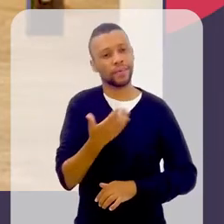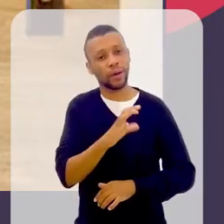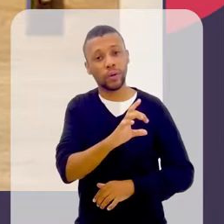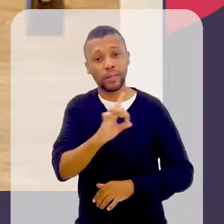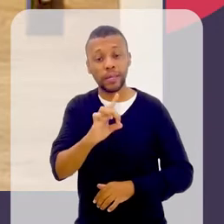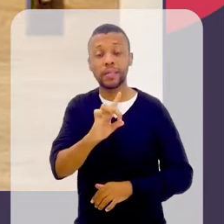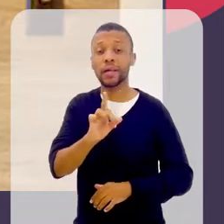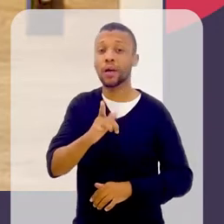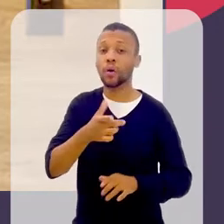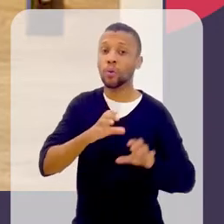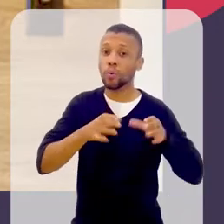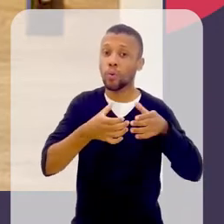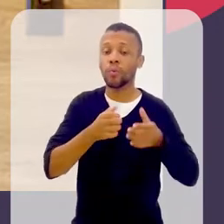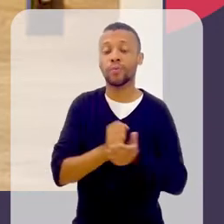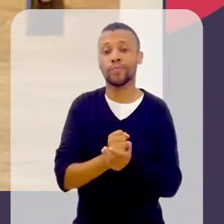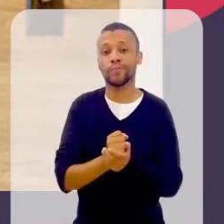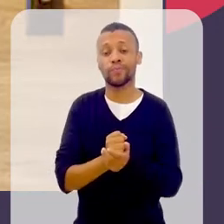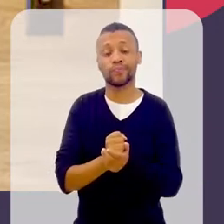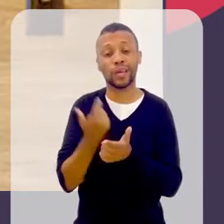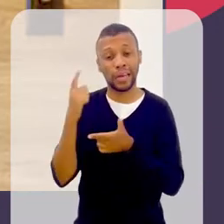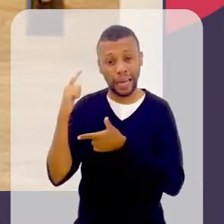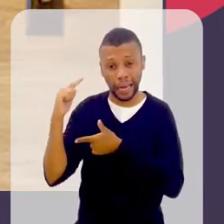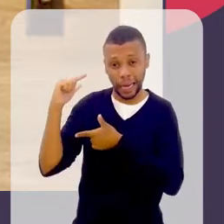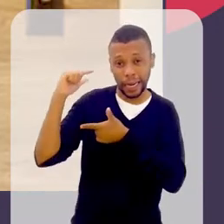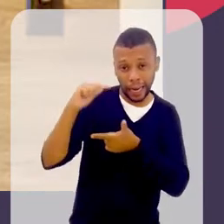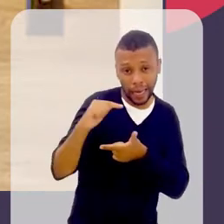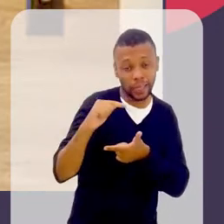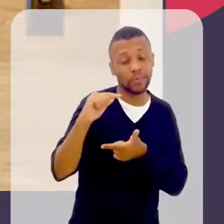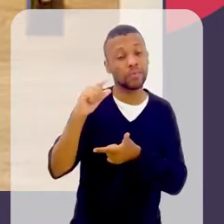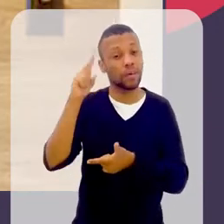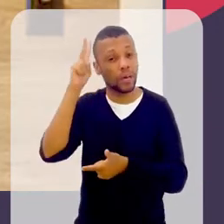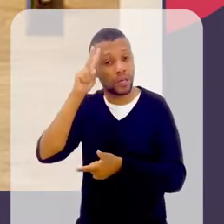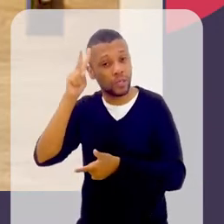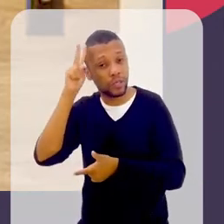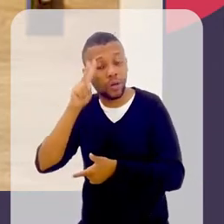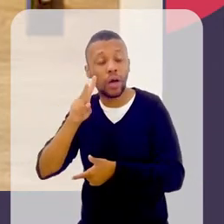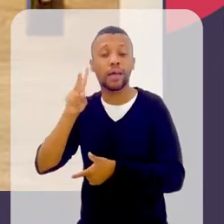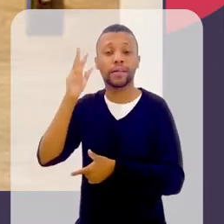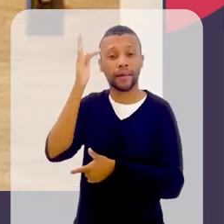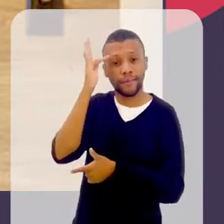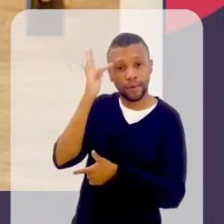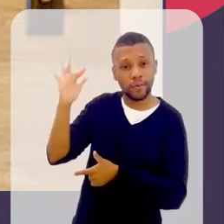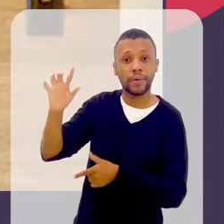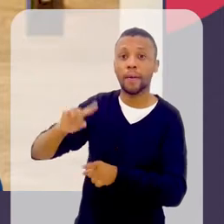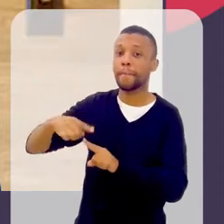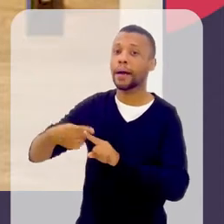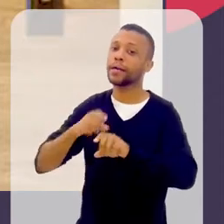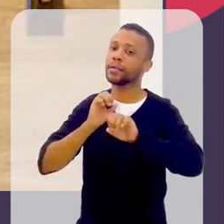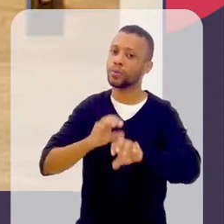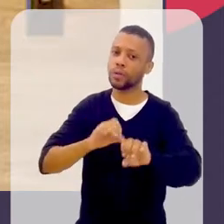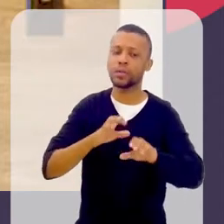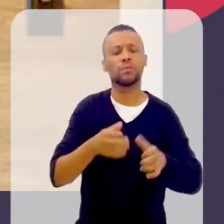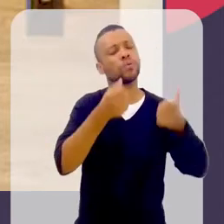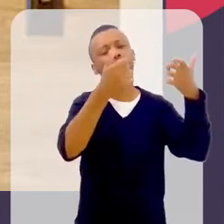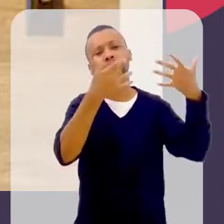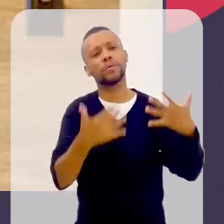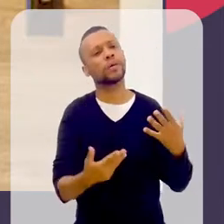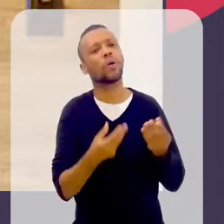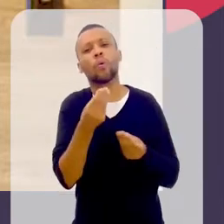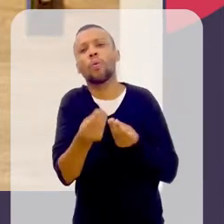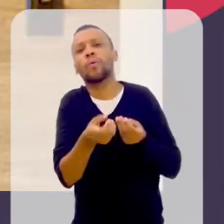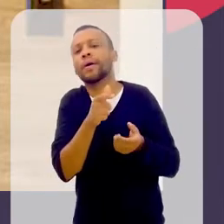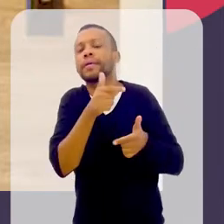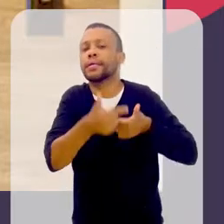Você coordena o grupo Outros Clássicos História da Filosofia e Educação. Explica para a gente como é que é esse